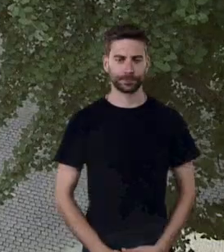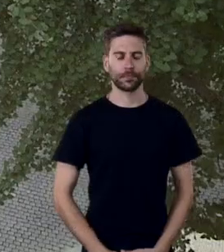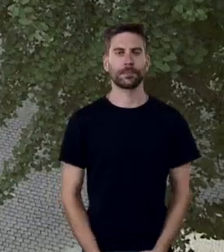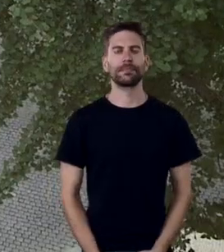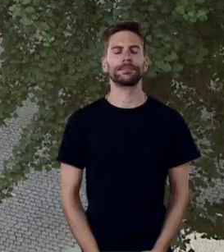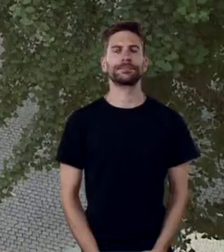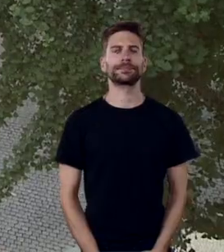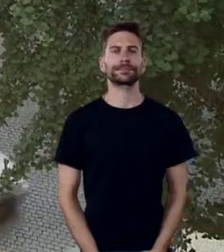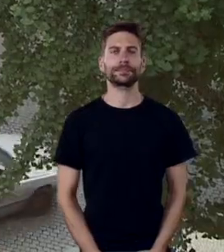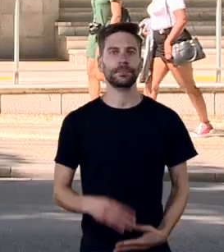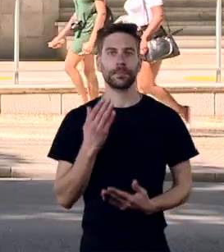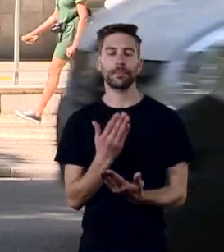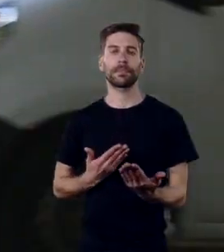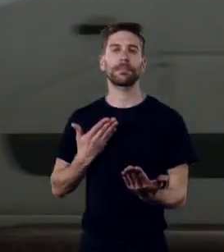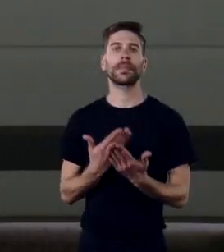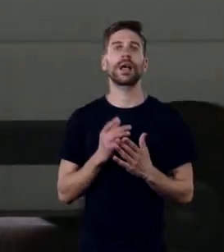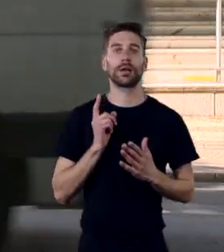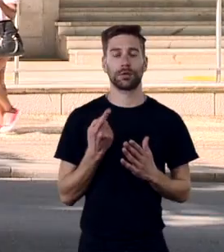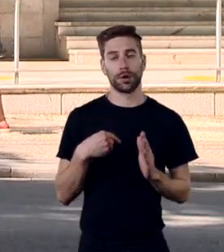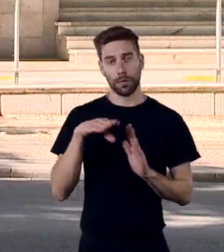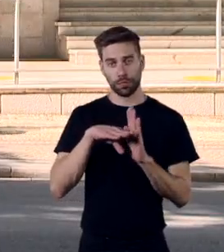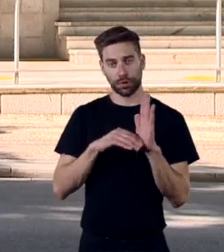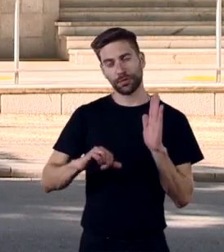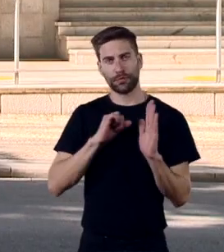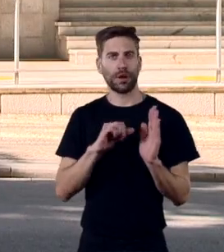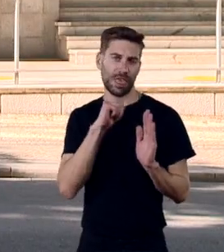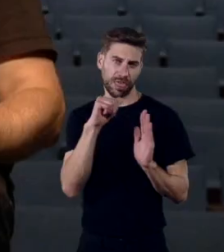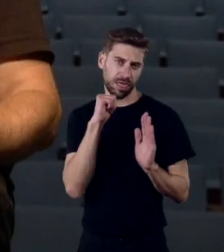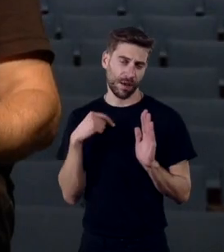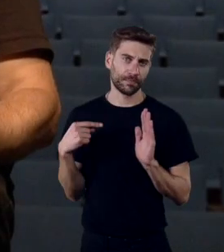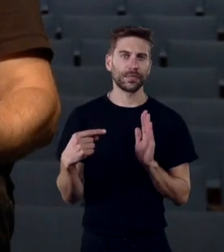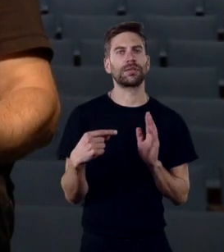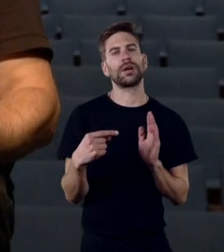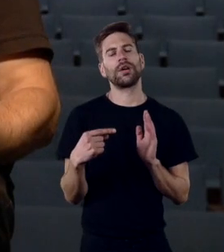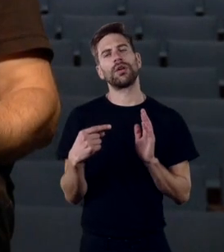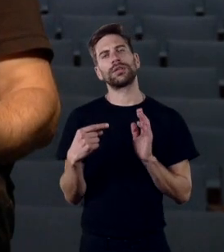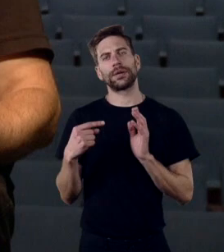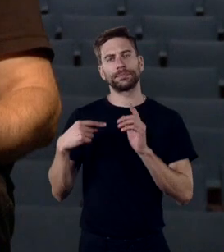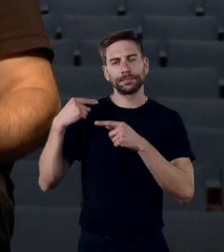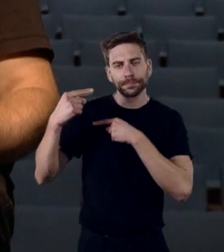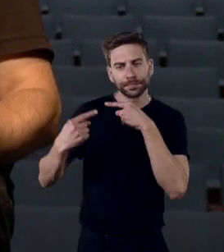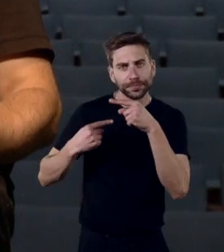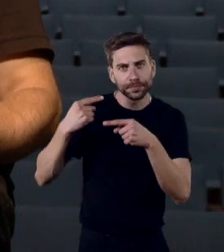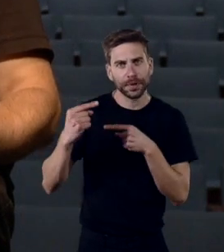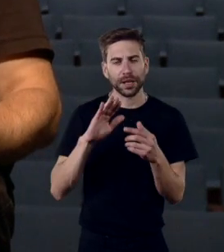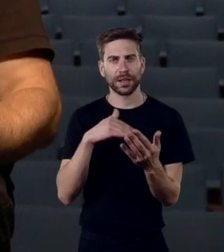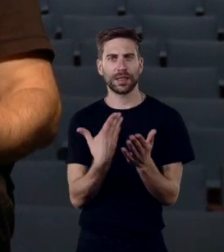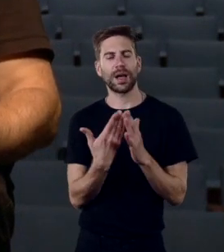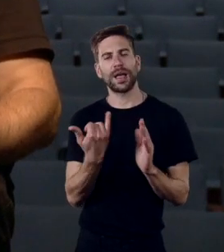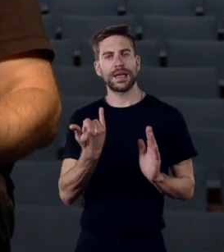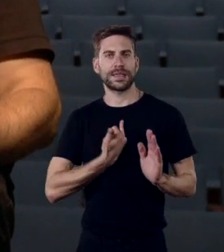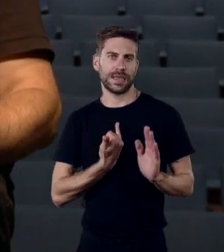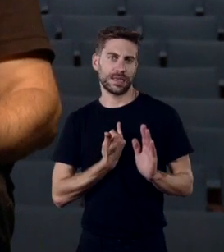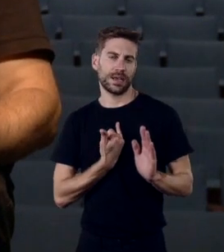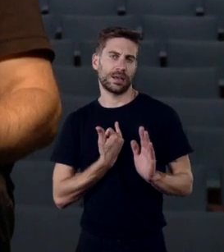A proposta foi fazer, dentro da nossa programação regular, um ciclo que pudesse ter alguma identidade e que pudesse assinalar os